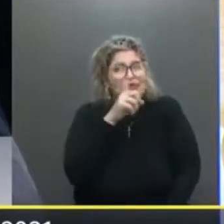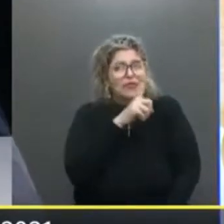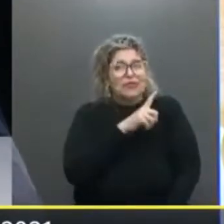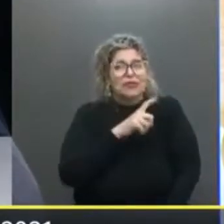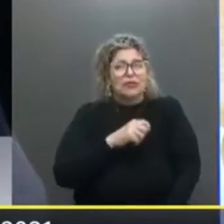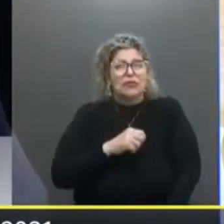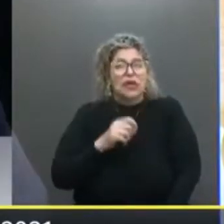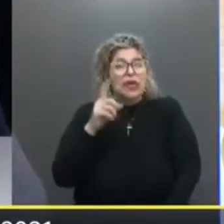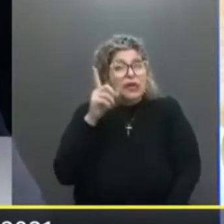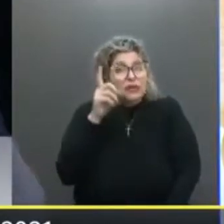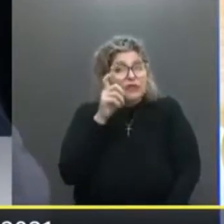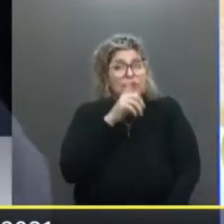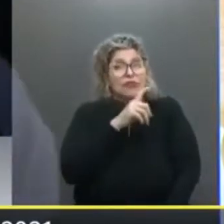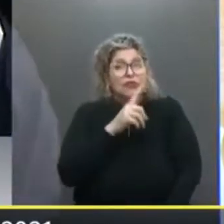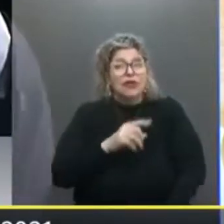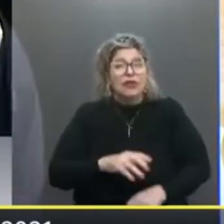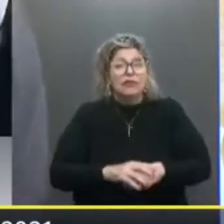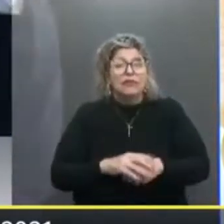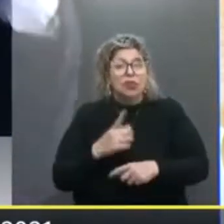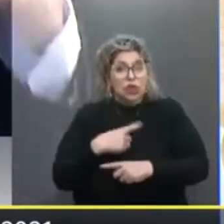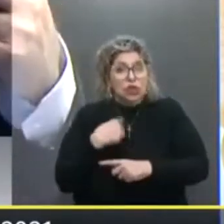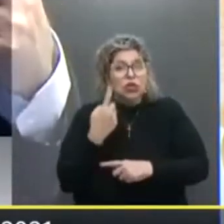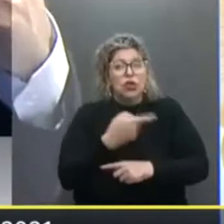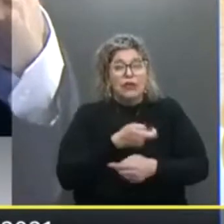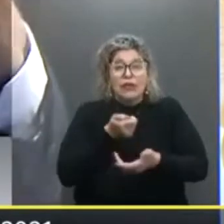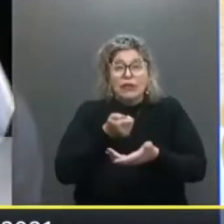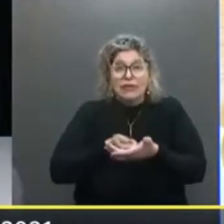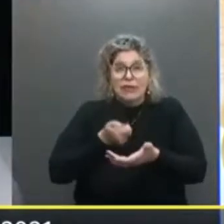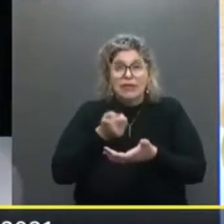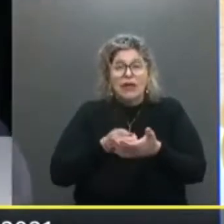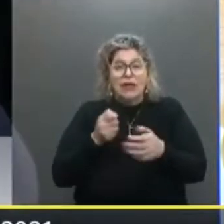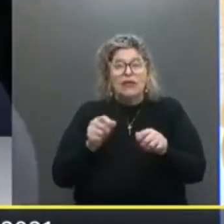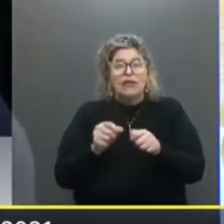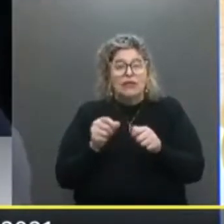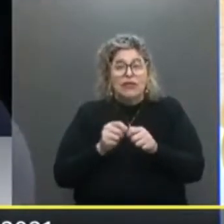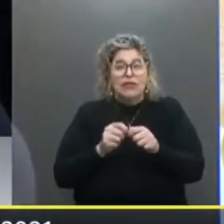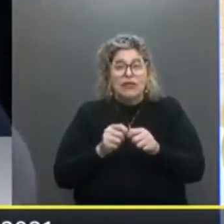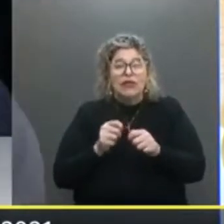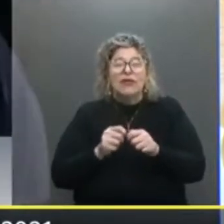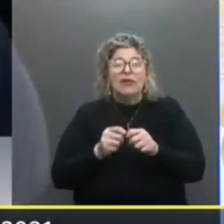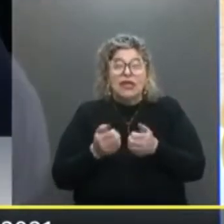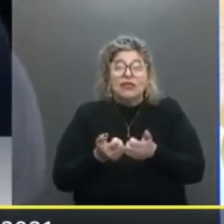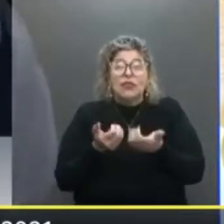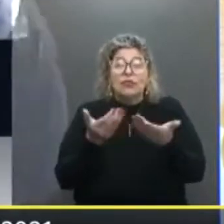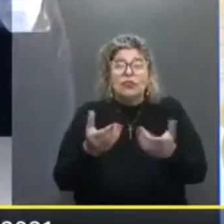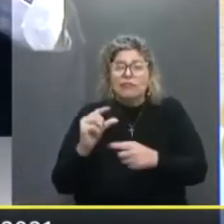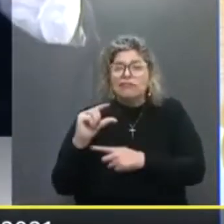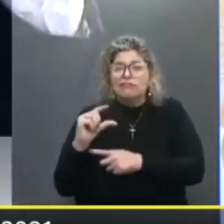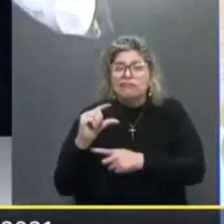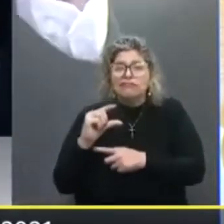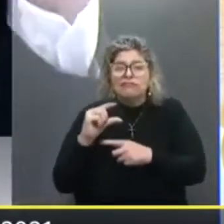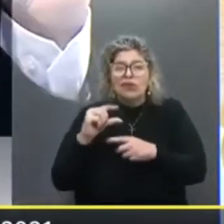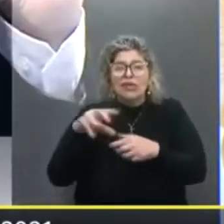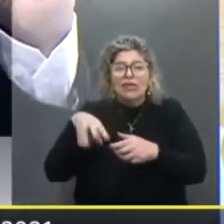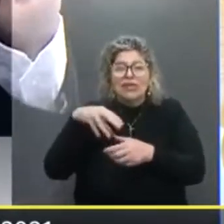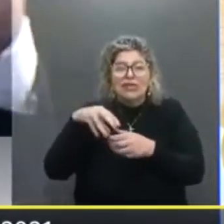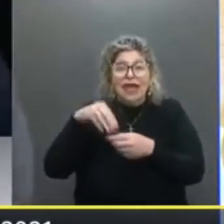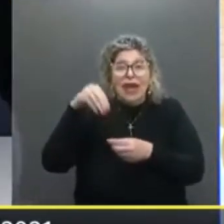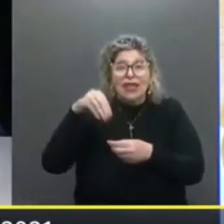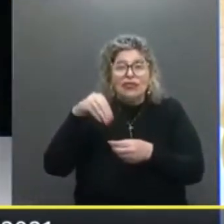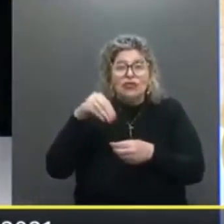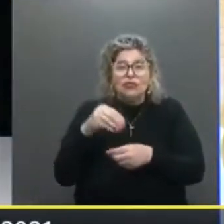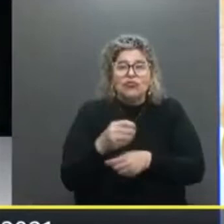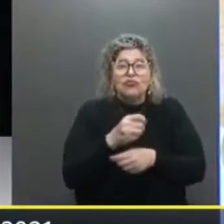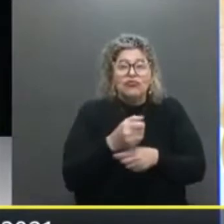E essa dificuldade Fez com que a gente Tentasse fazer a produção E nós distribuímos Para os médicos Pequenos saquinhos De álcool